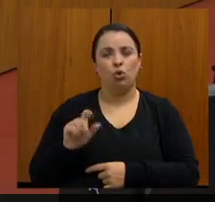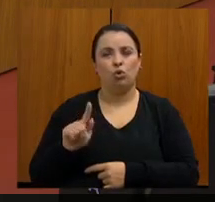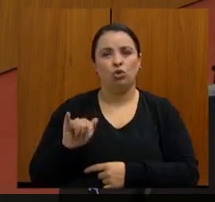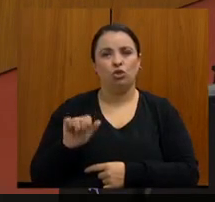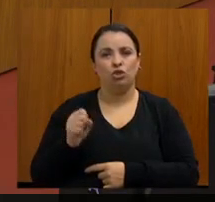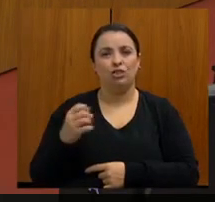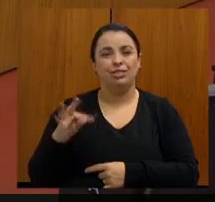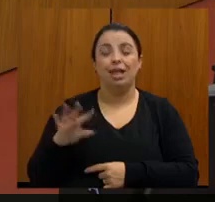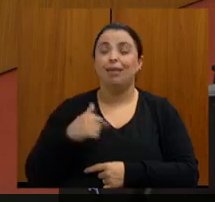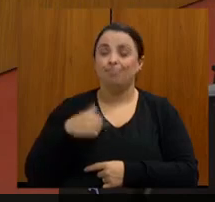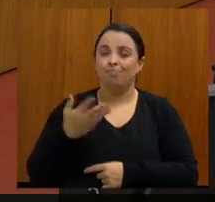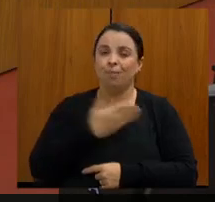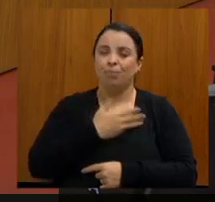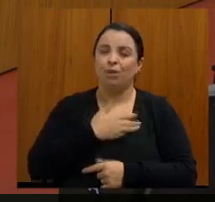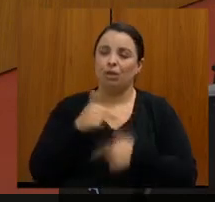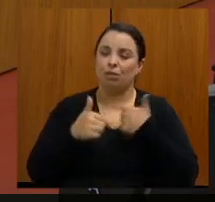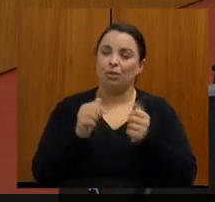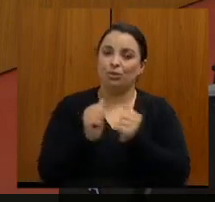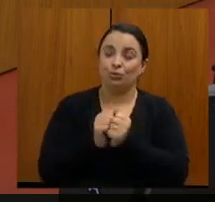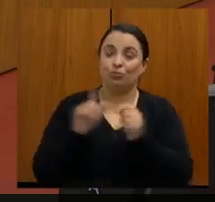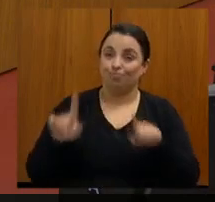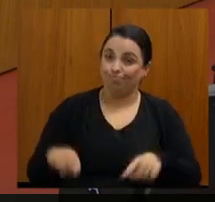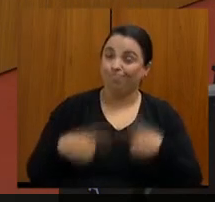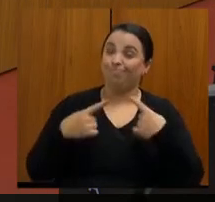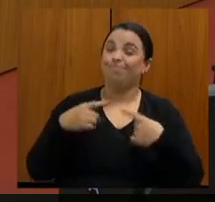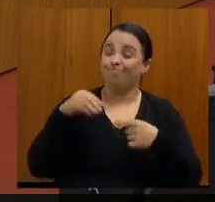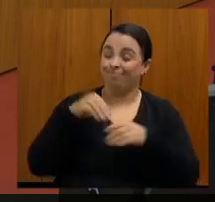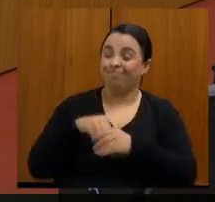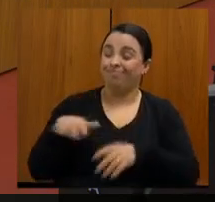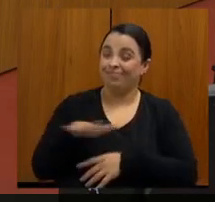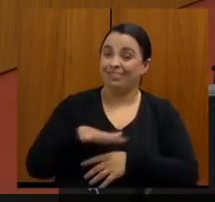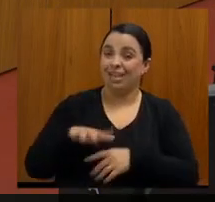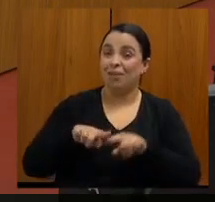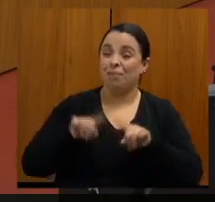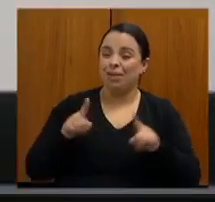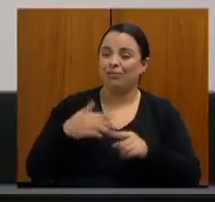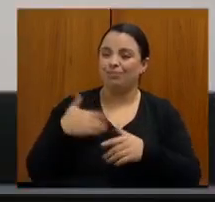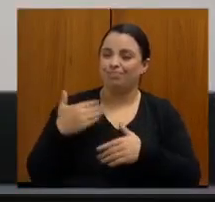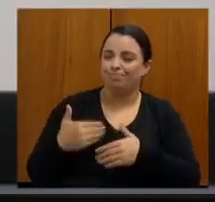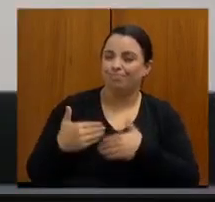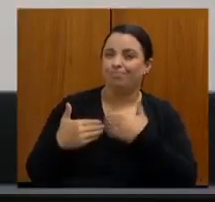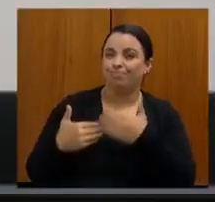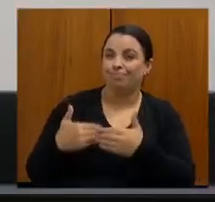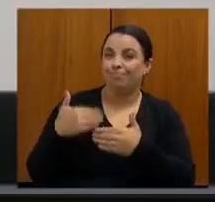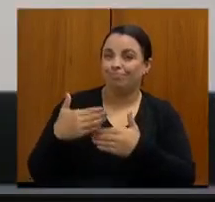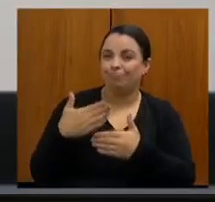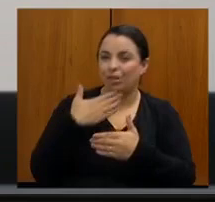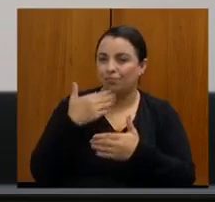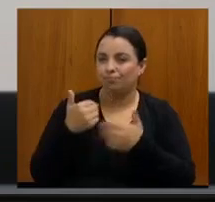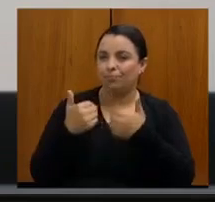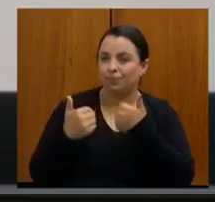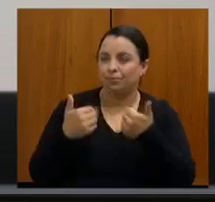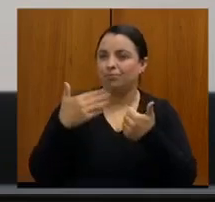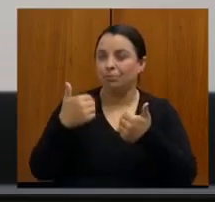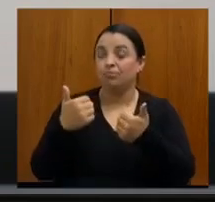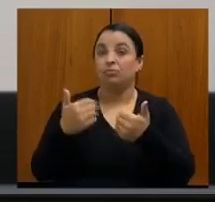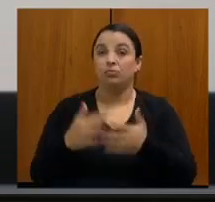mastologia, mas, pouco a pouco, nós temos melhorado muito. A mastologia é histórica